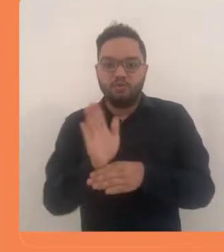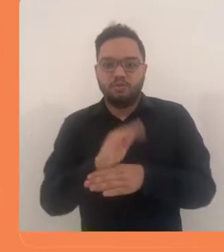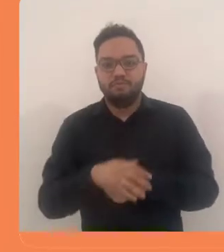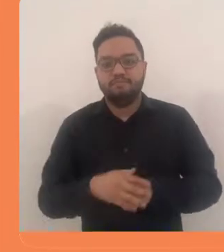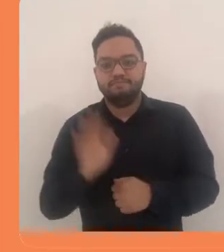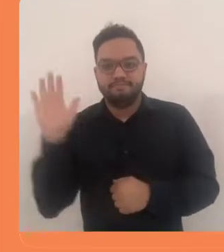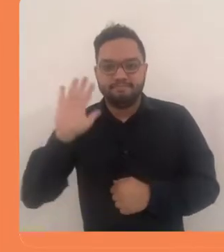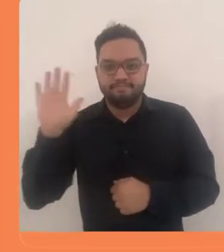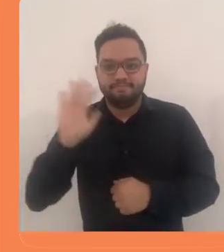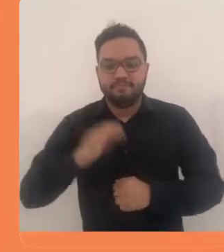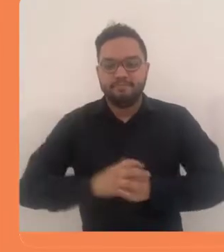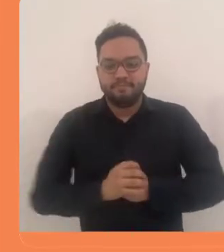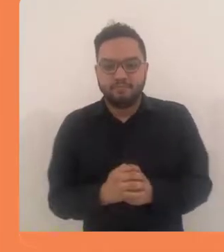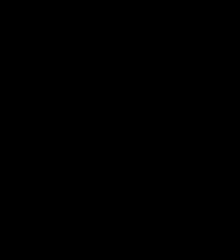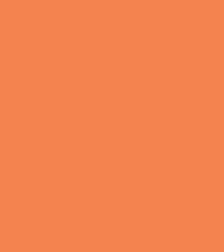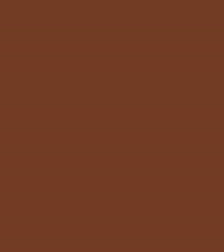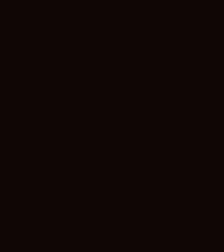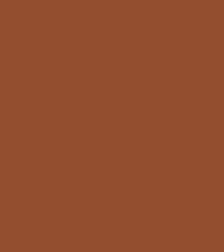Até lá.